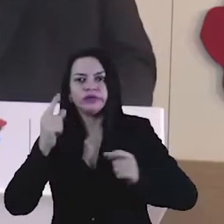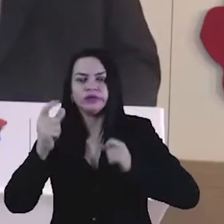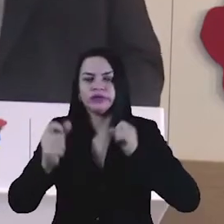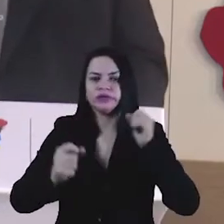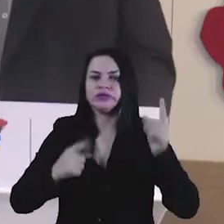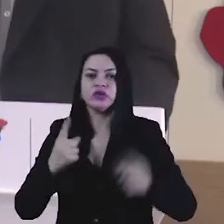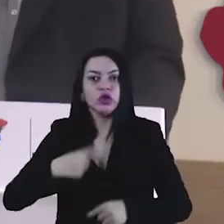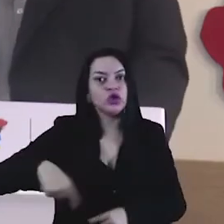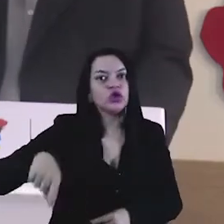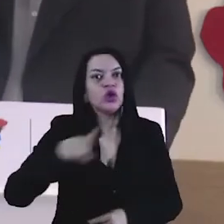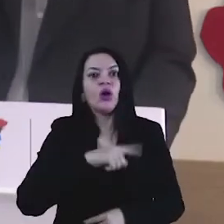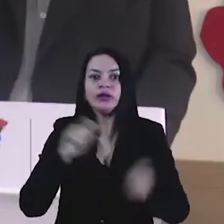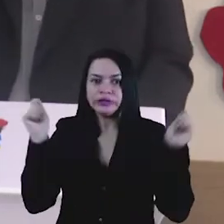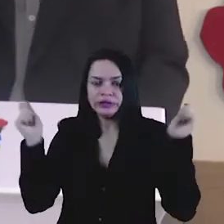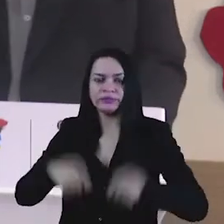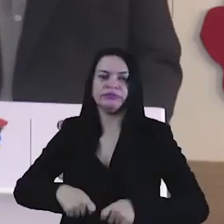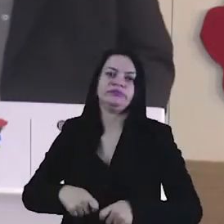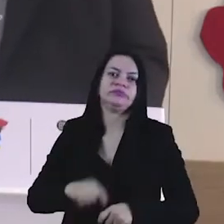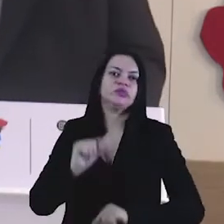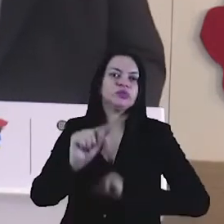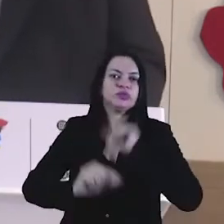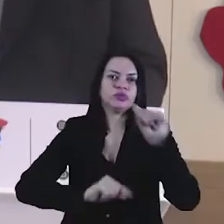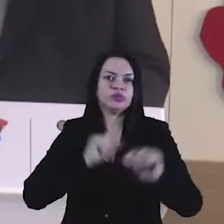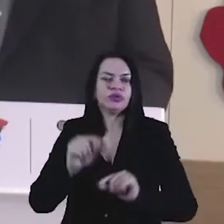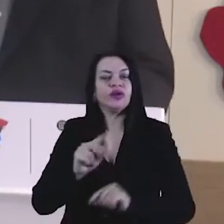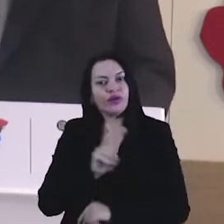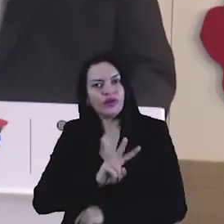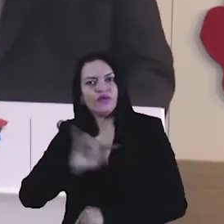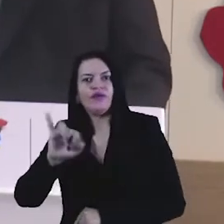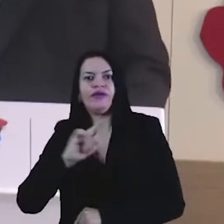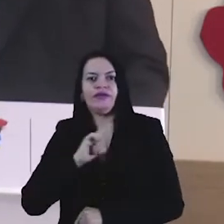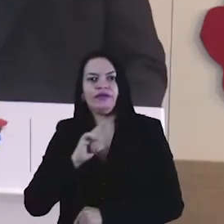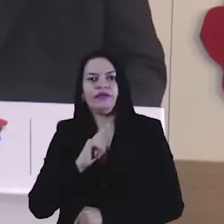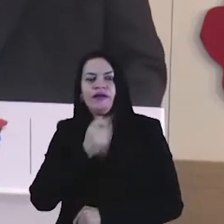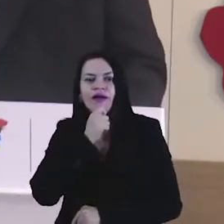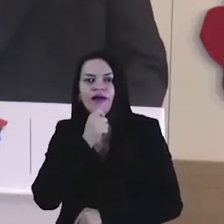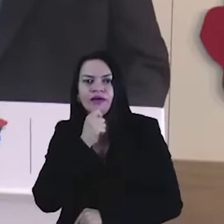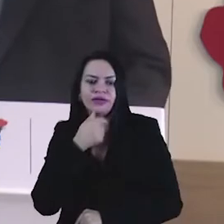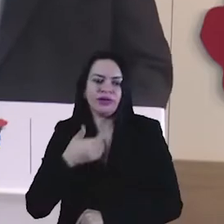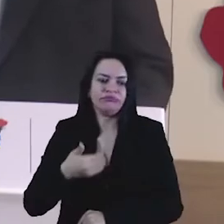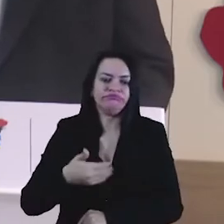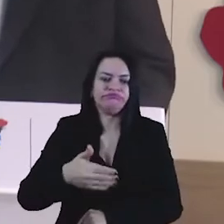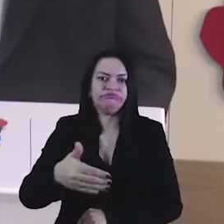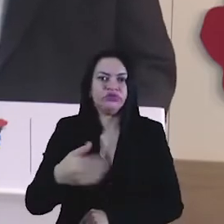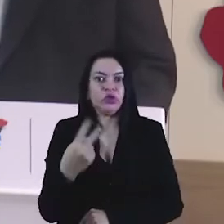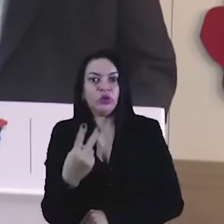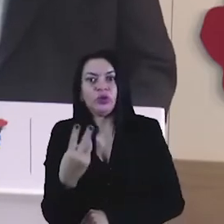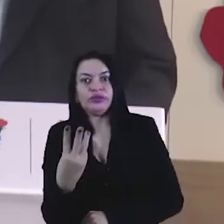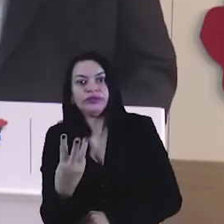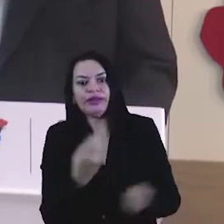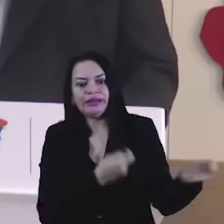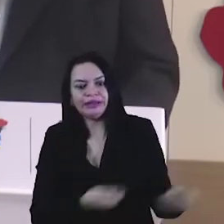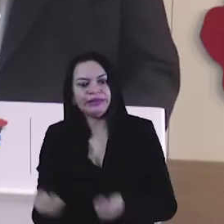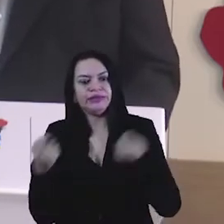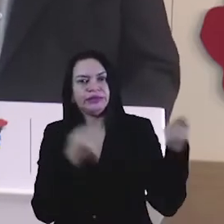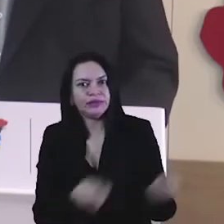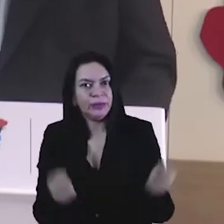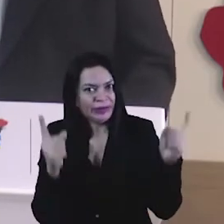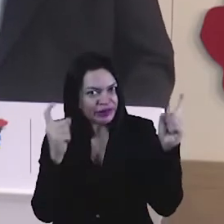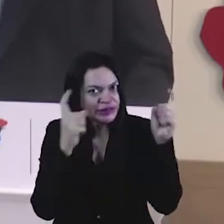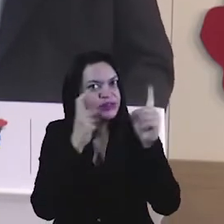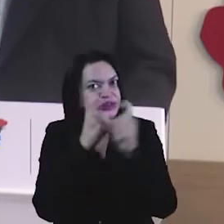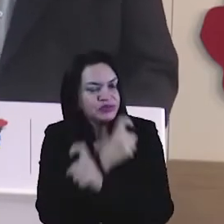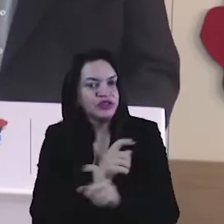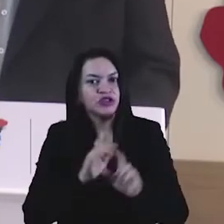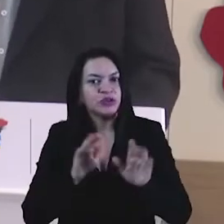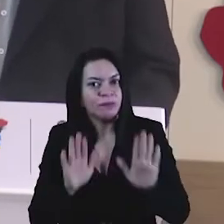Em suma, o governador explica que as mesmas medidas vigentes foram prorrogadas. Escolas particulares vão poder funcionar de